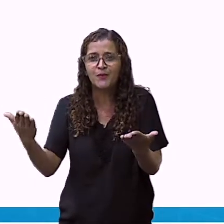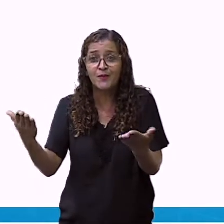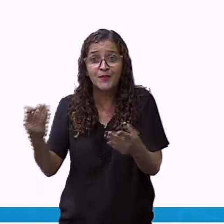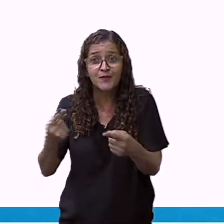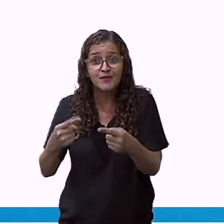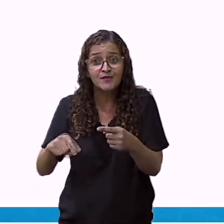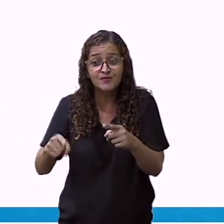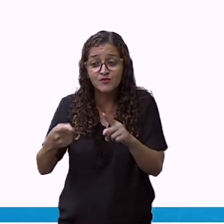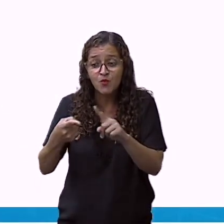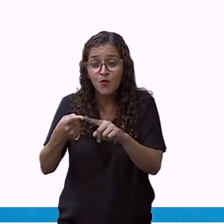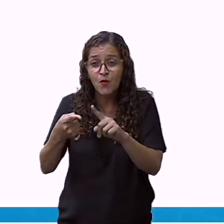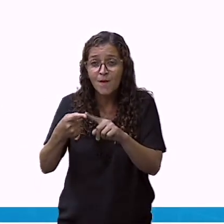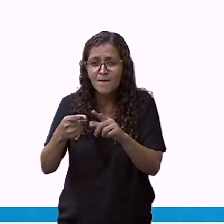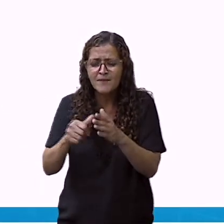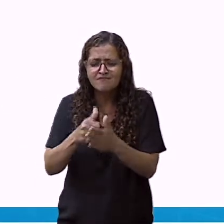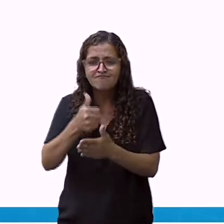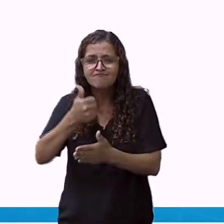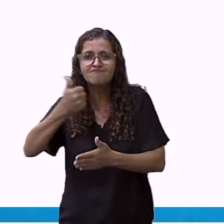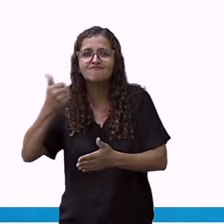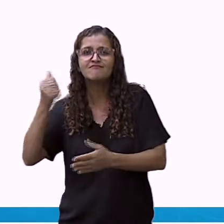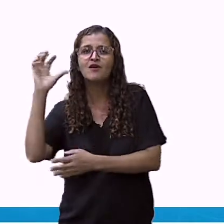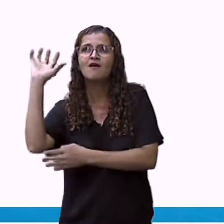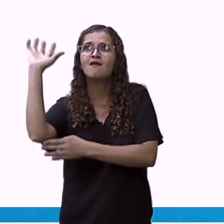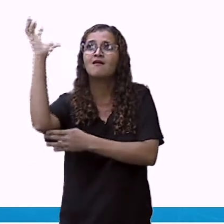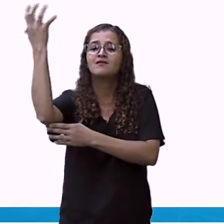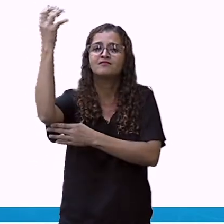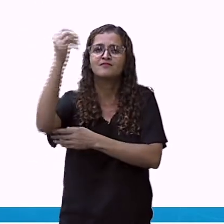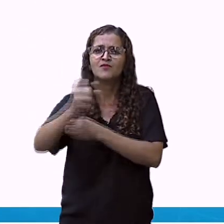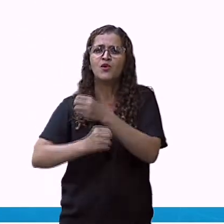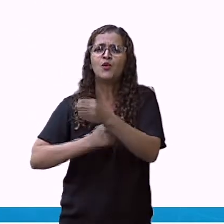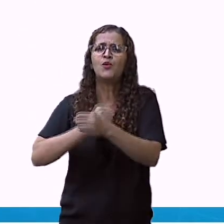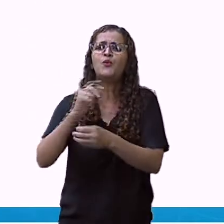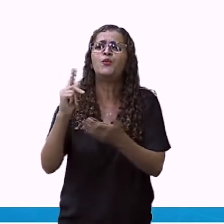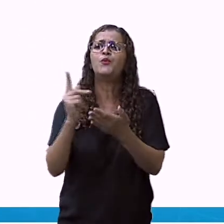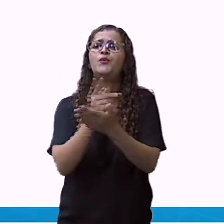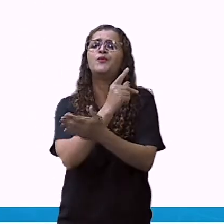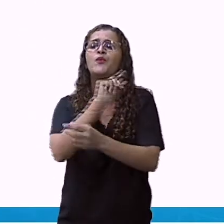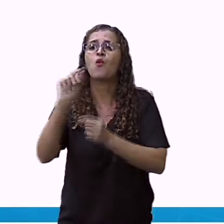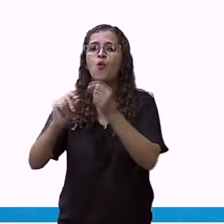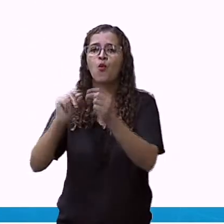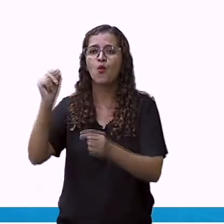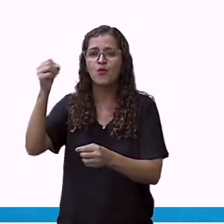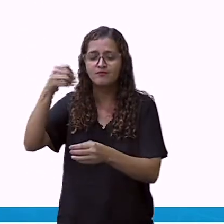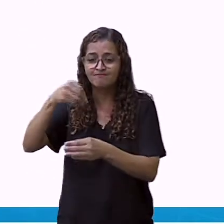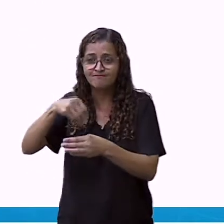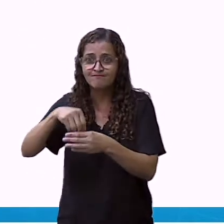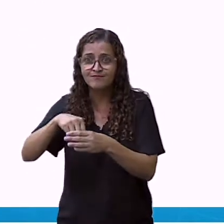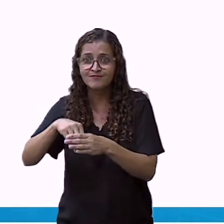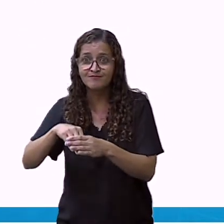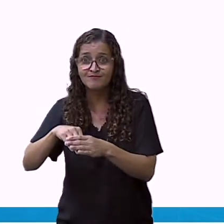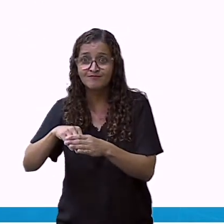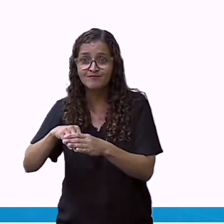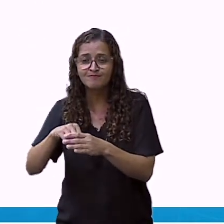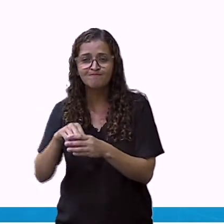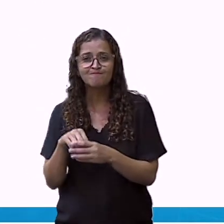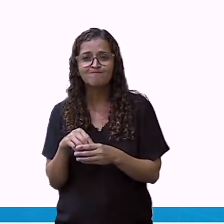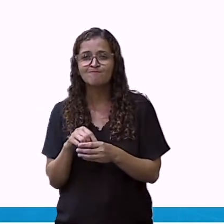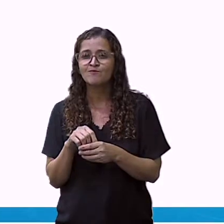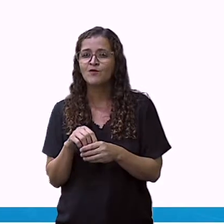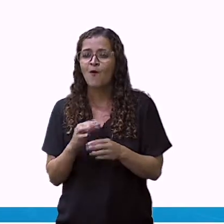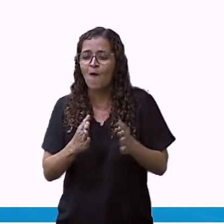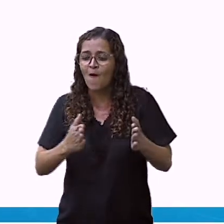estação do ano. E o que que acontece na primavera? É o momento do ano mais